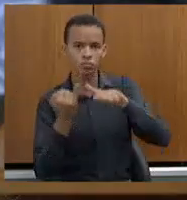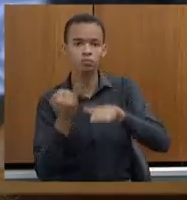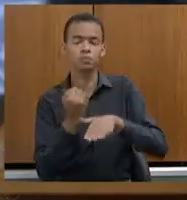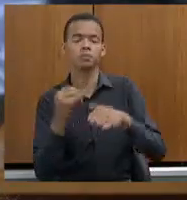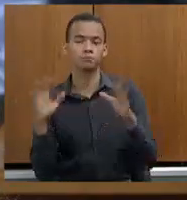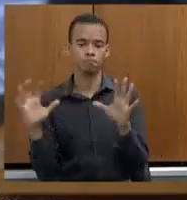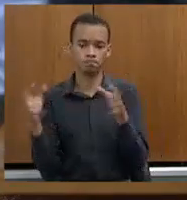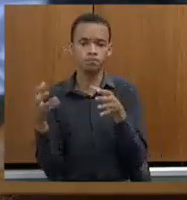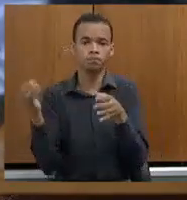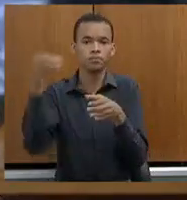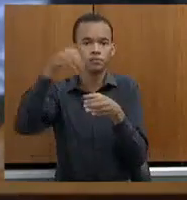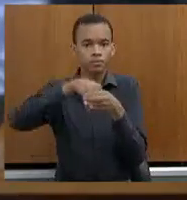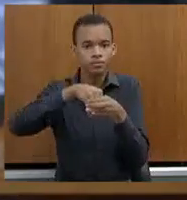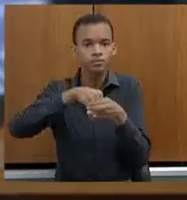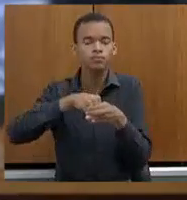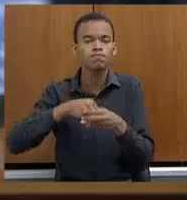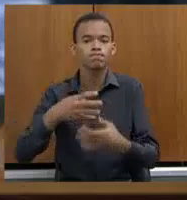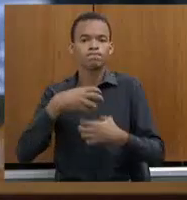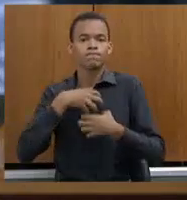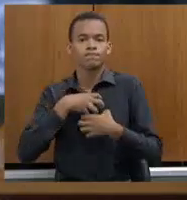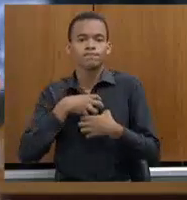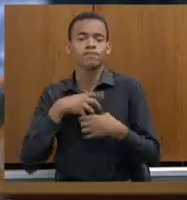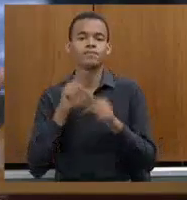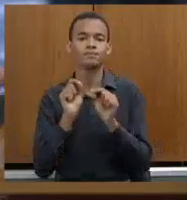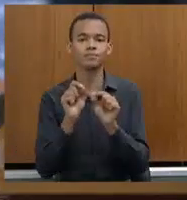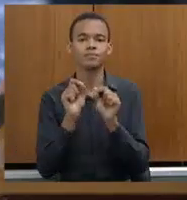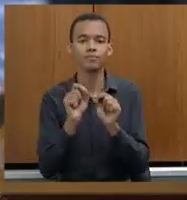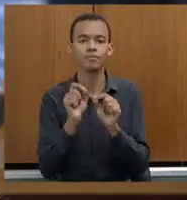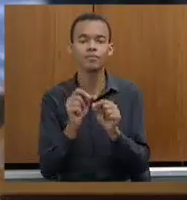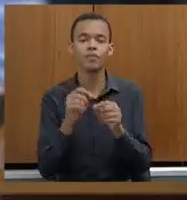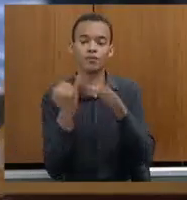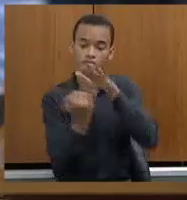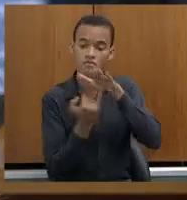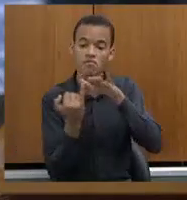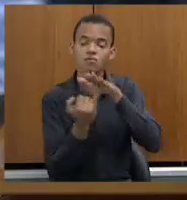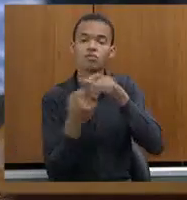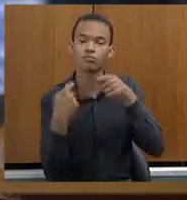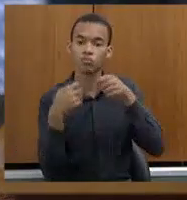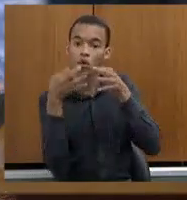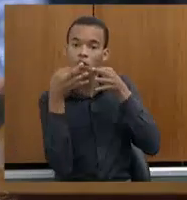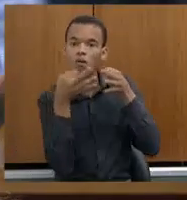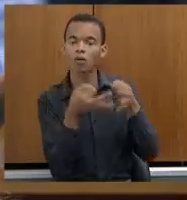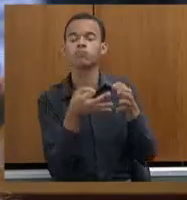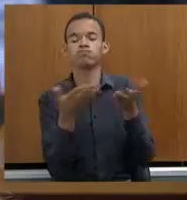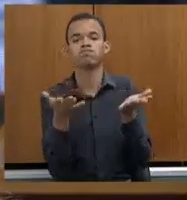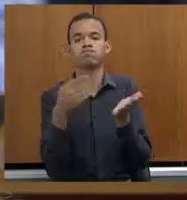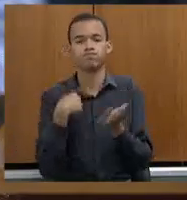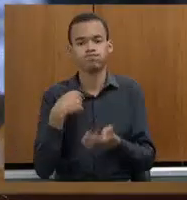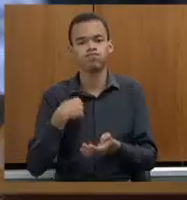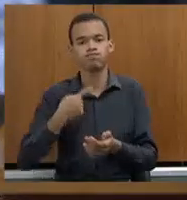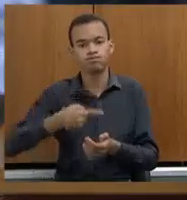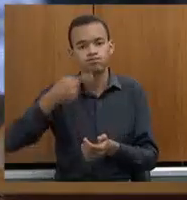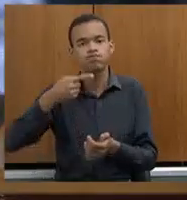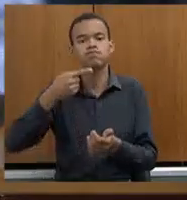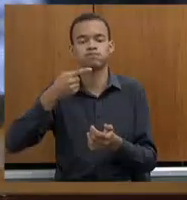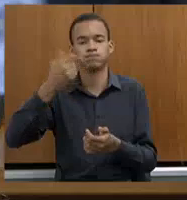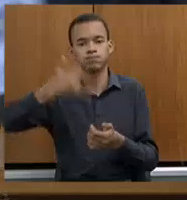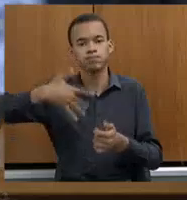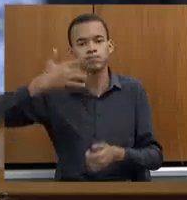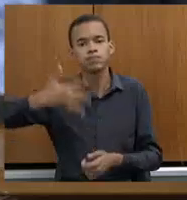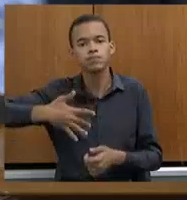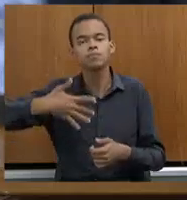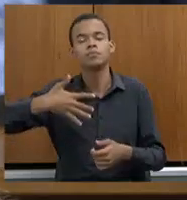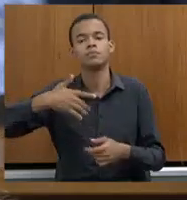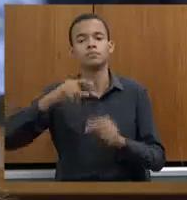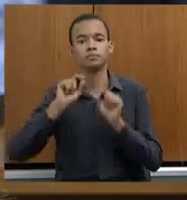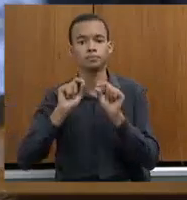dela para que tenham a sensibilidade que a instituição precisa. E é por isso que a minha primeira fala, a minha